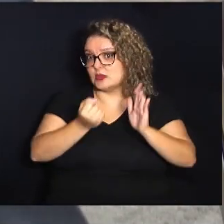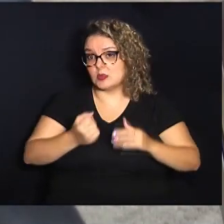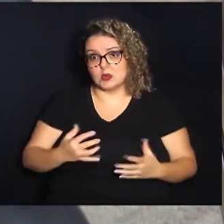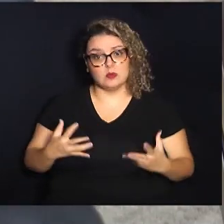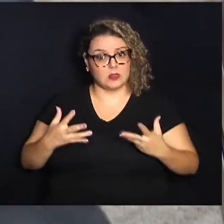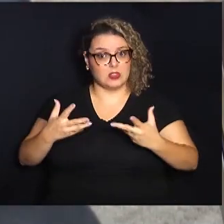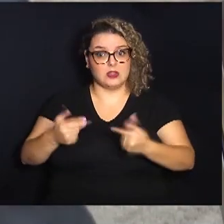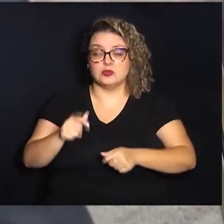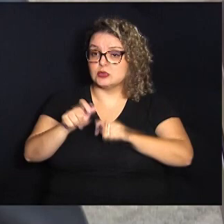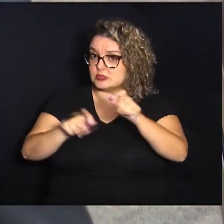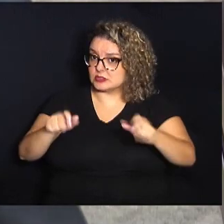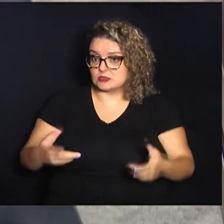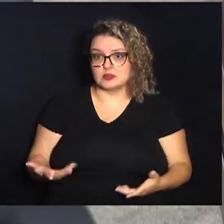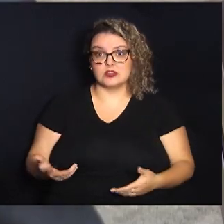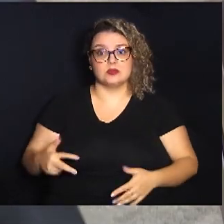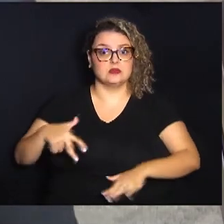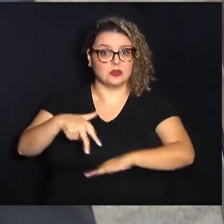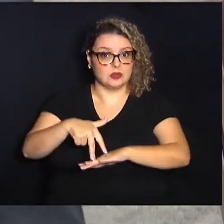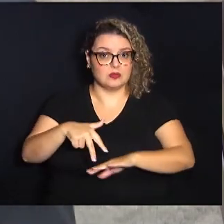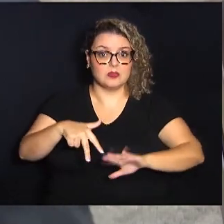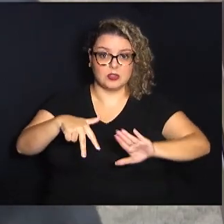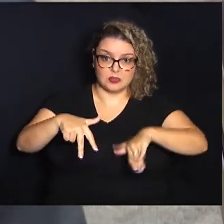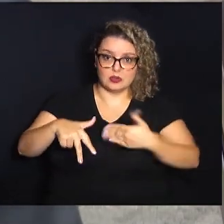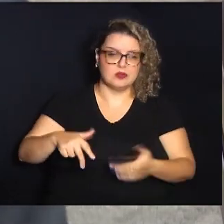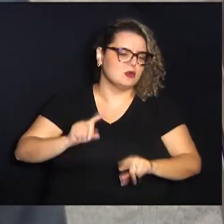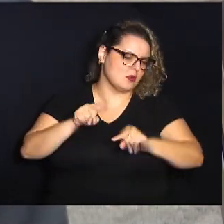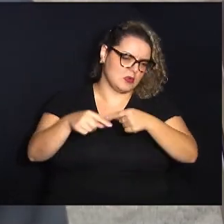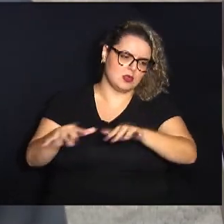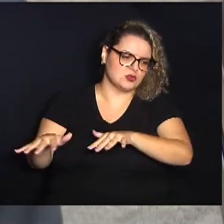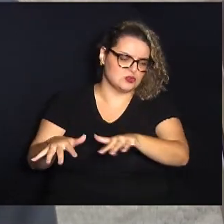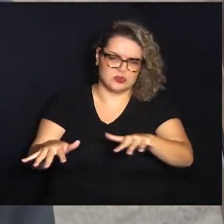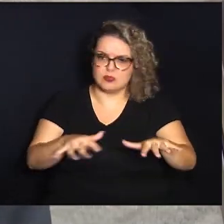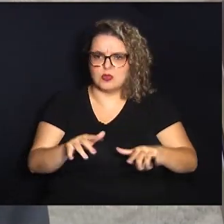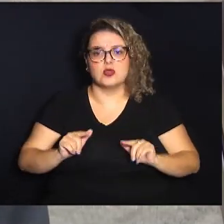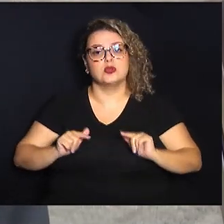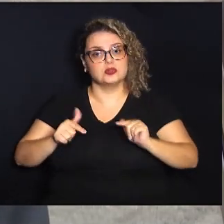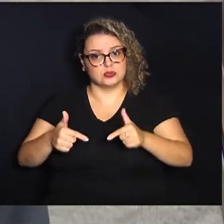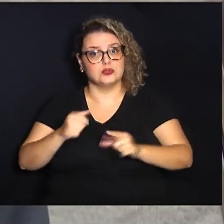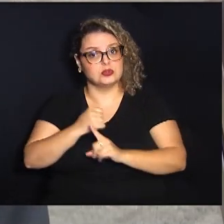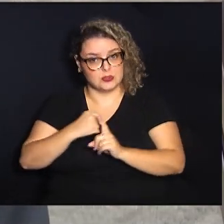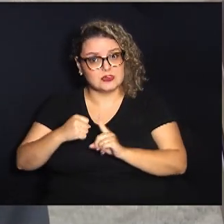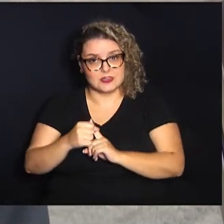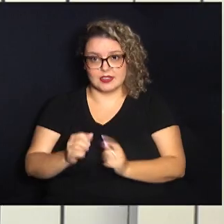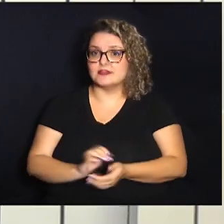pessoas que vieram aqui, para tantos outros movimentos e lutadores sociais.